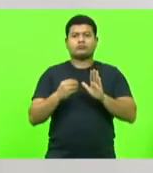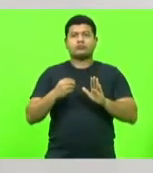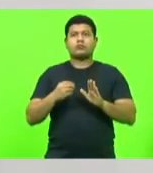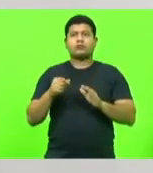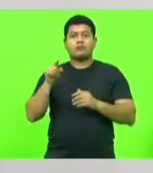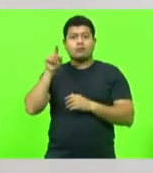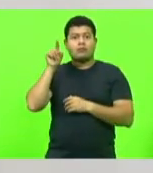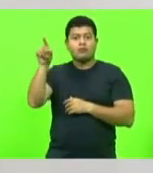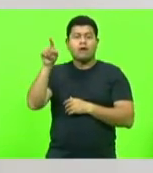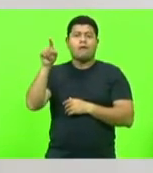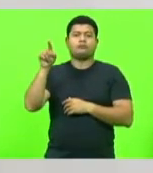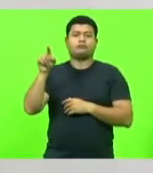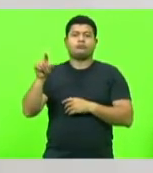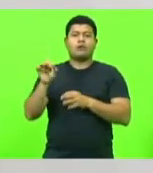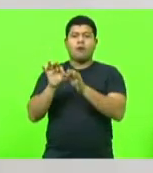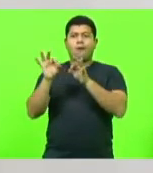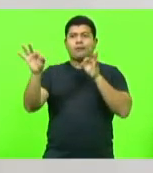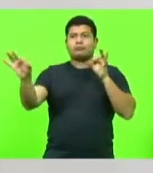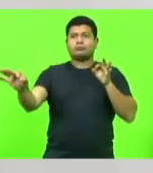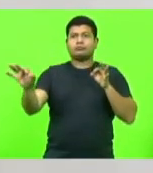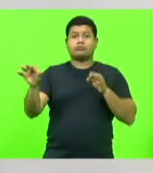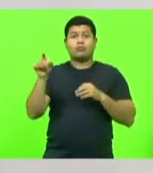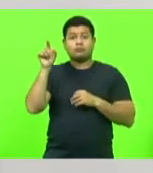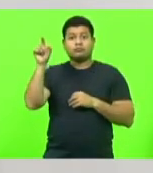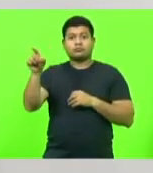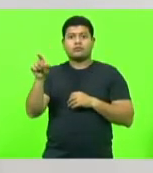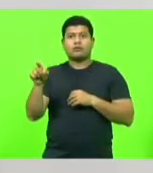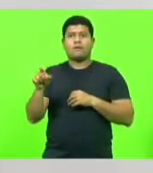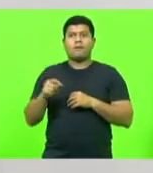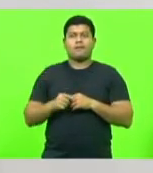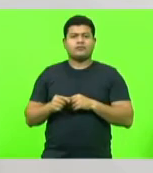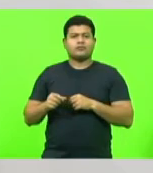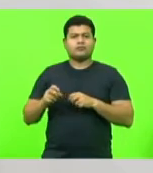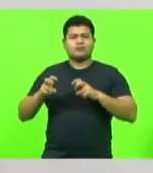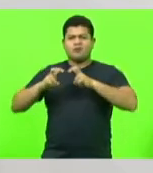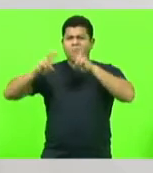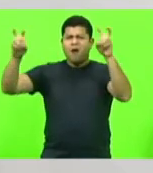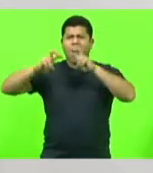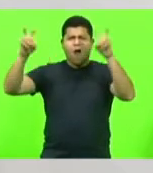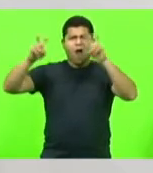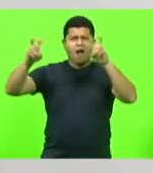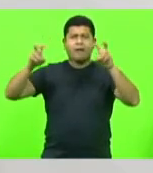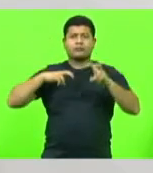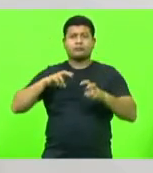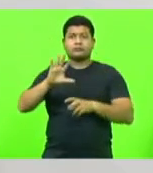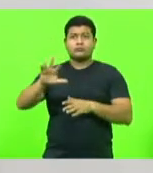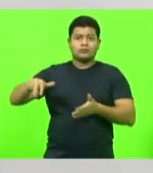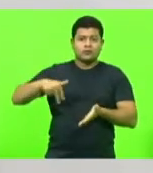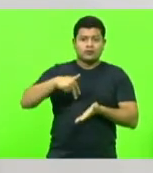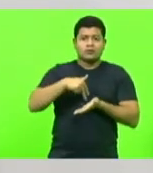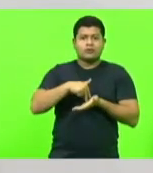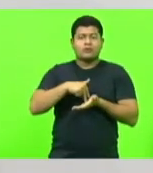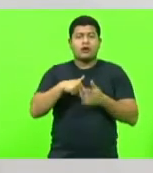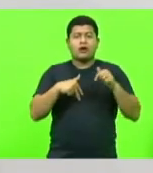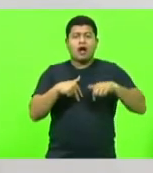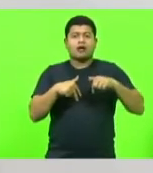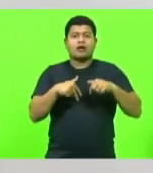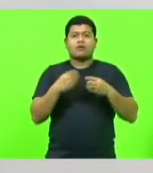município, lá no interiorzão, lá vai para dentro, lá dá bote que nem cobra, ruge que nem leão, sobe aqui na tribuna, mia que nem um gatinho,